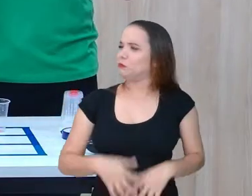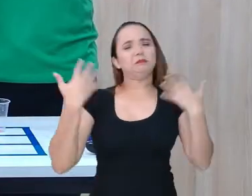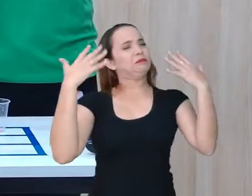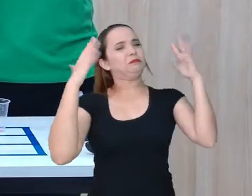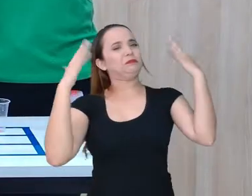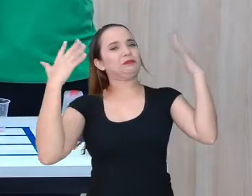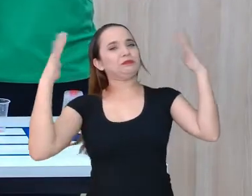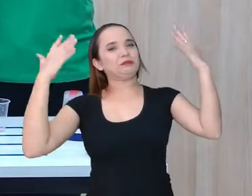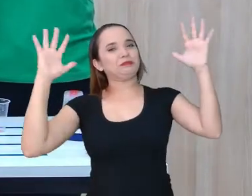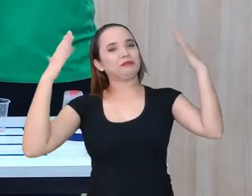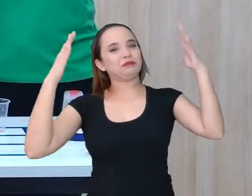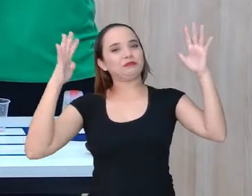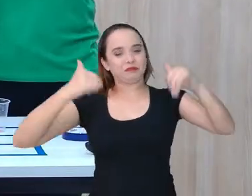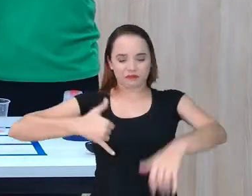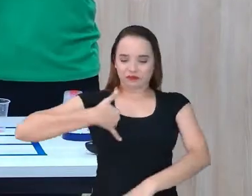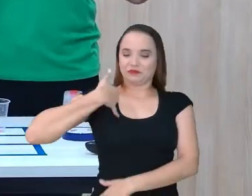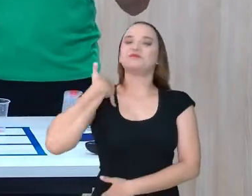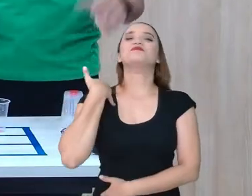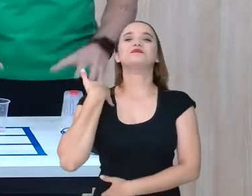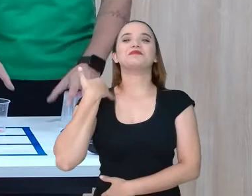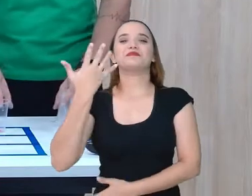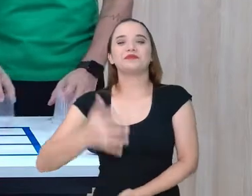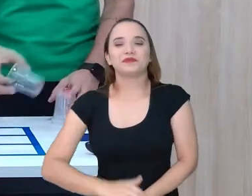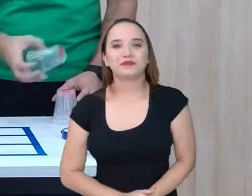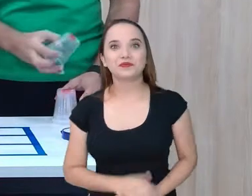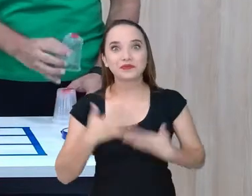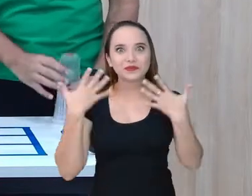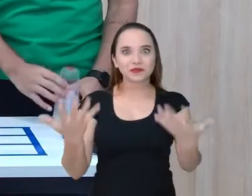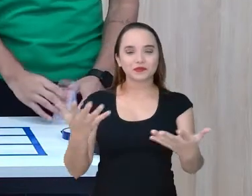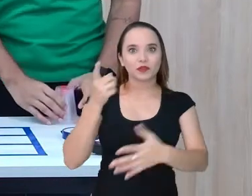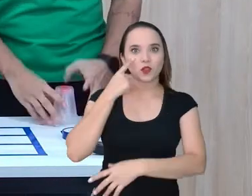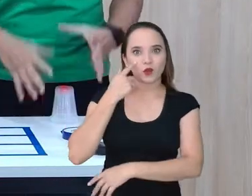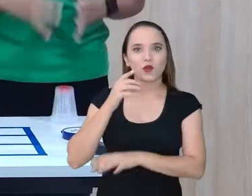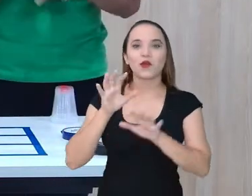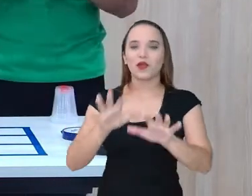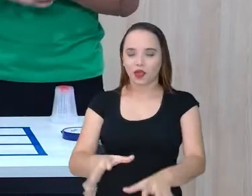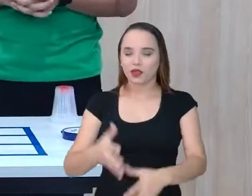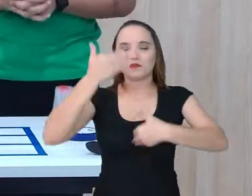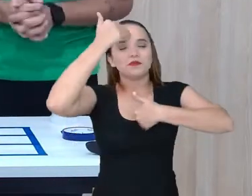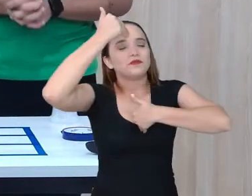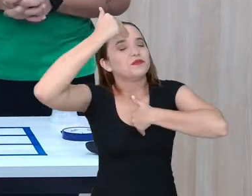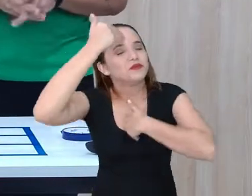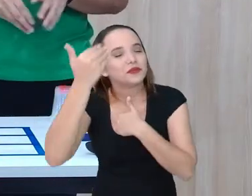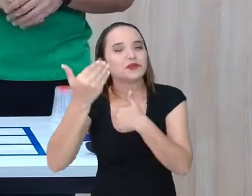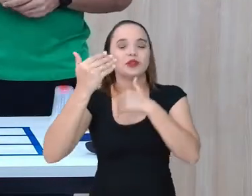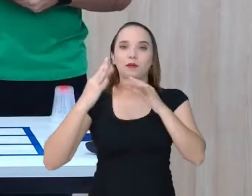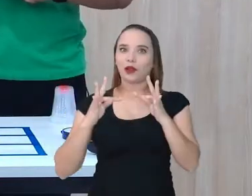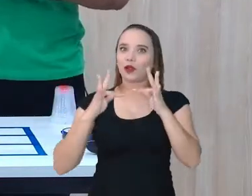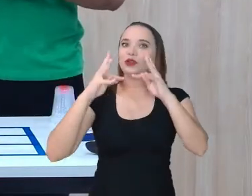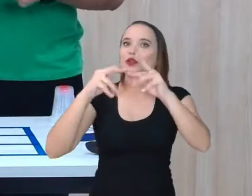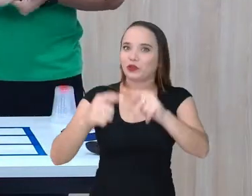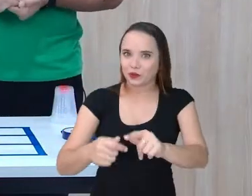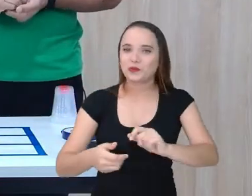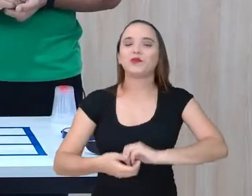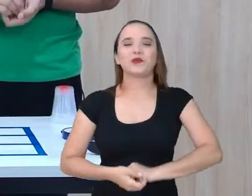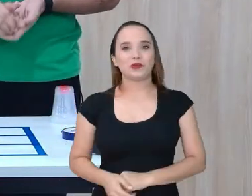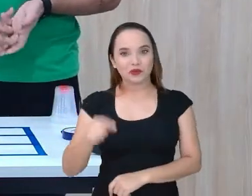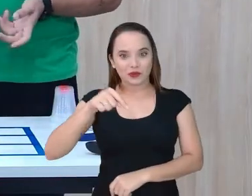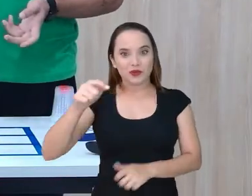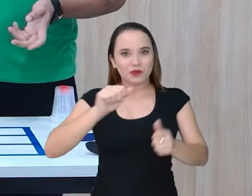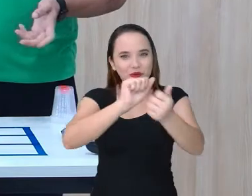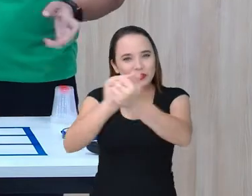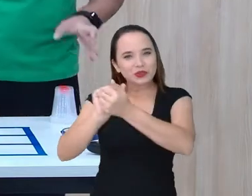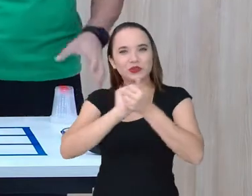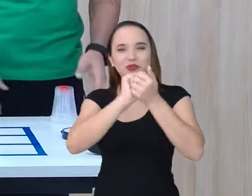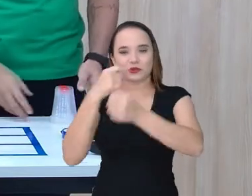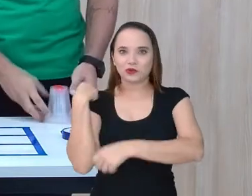Assim. Orgulhosos. Então, minha gente, é isso. Meu muito obrigado a todos e todas que estão aí com a gente,